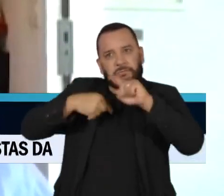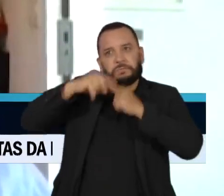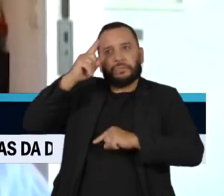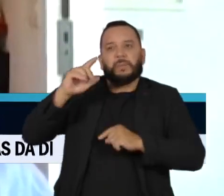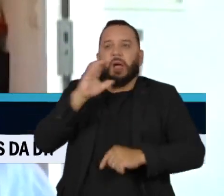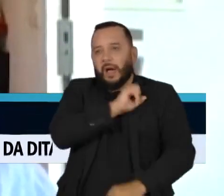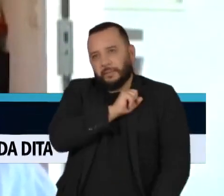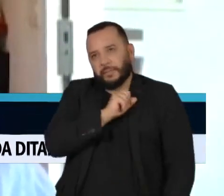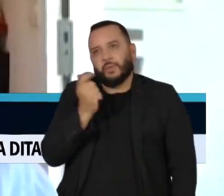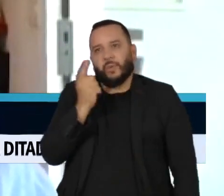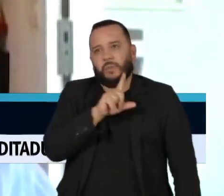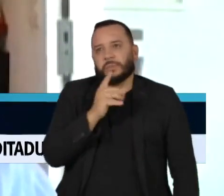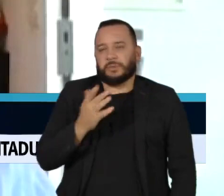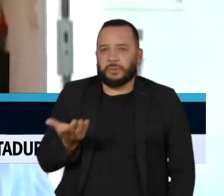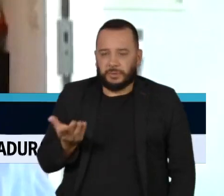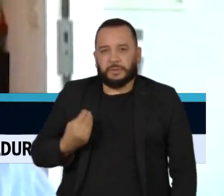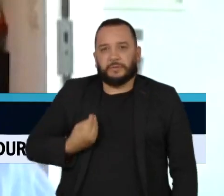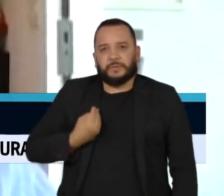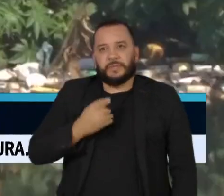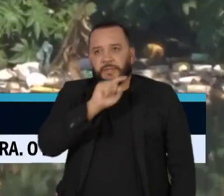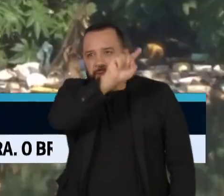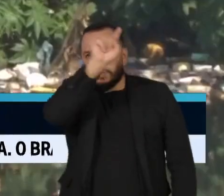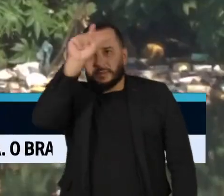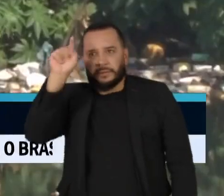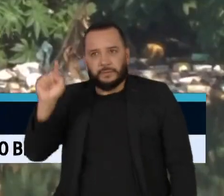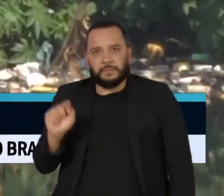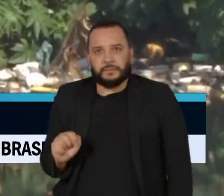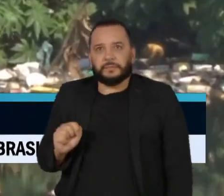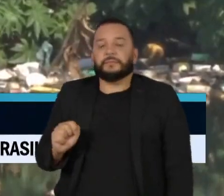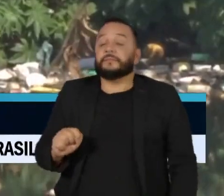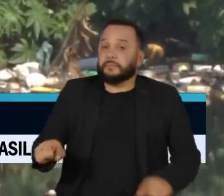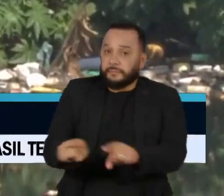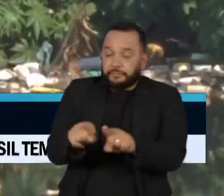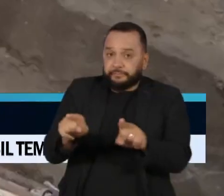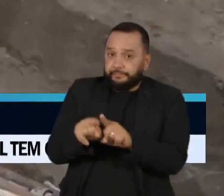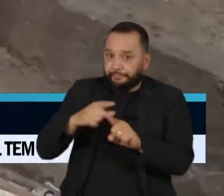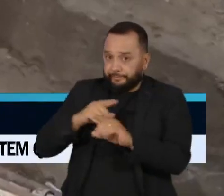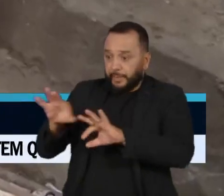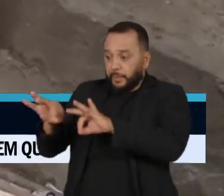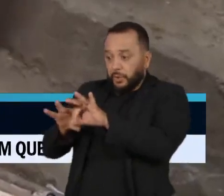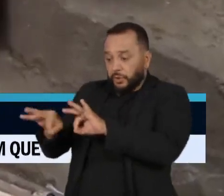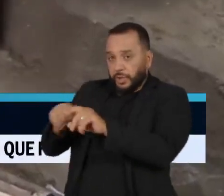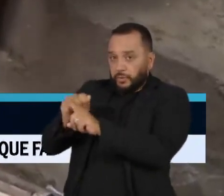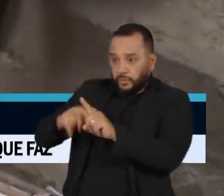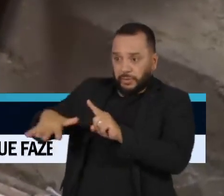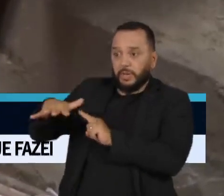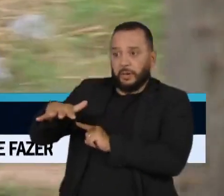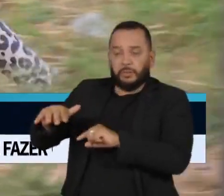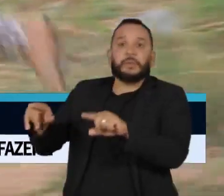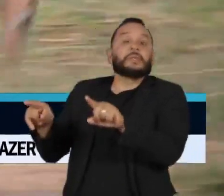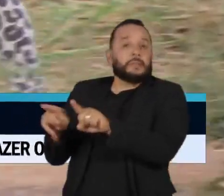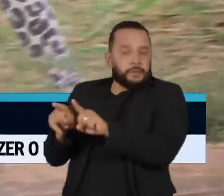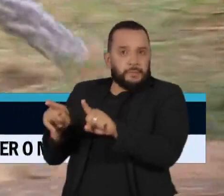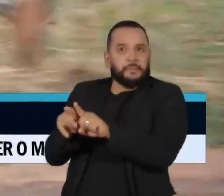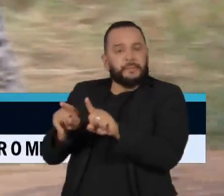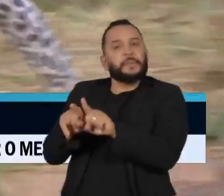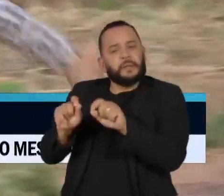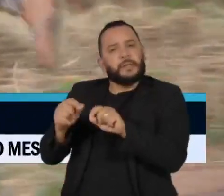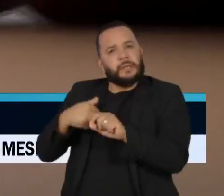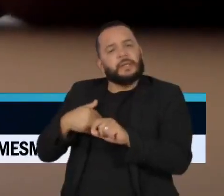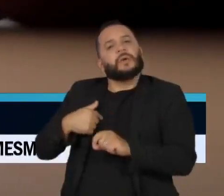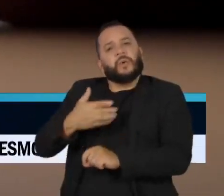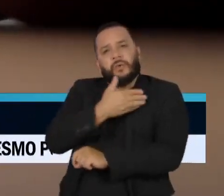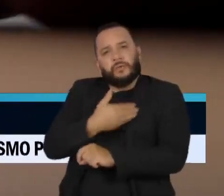de longo prazo sobre a vida das pessoas. Aliado a programas sociais, o enfrentamento à pobreza deve ser política de longo